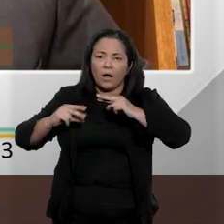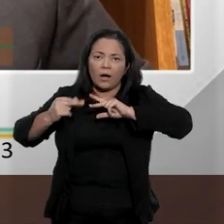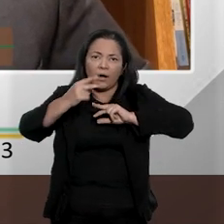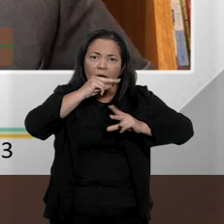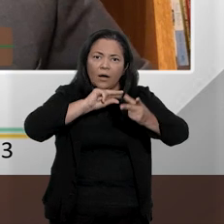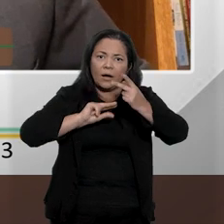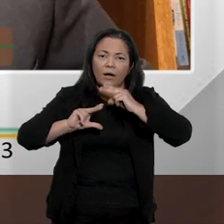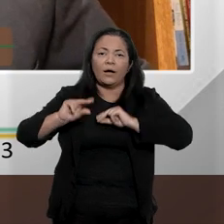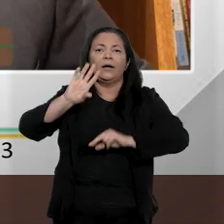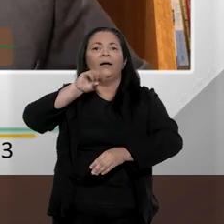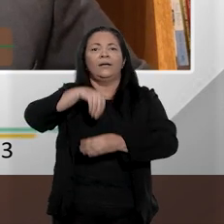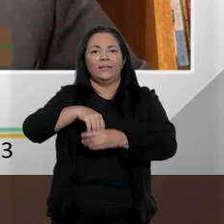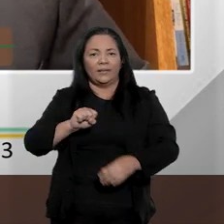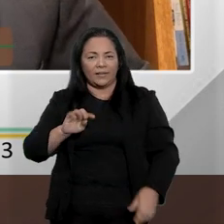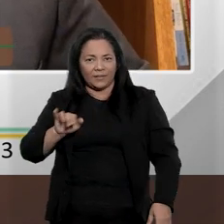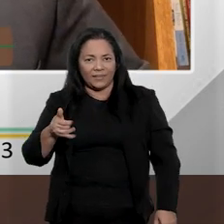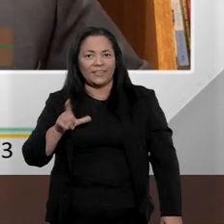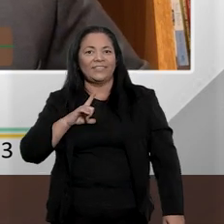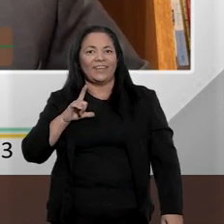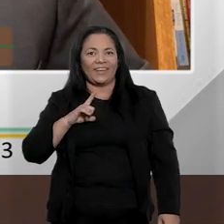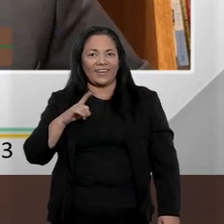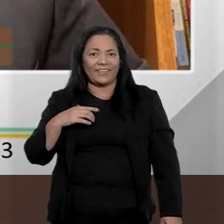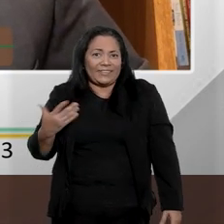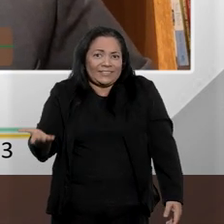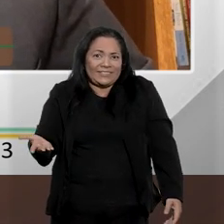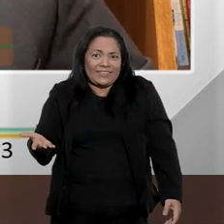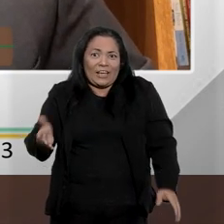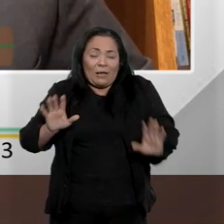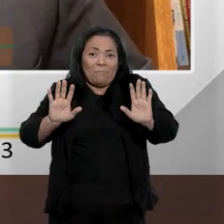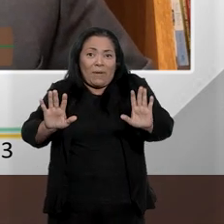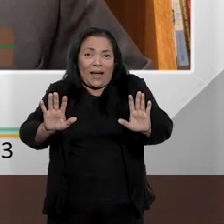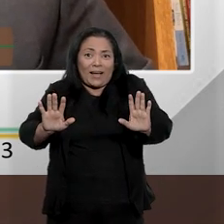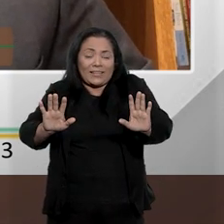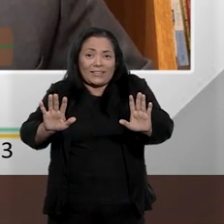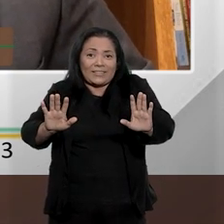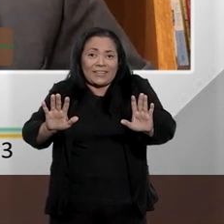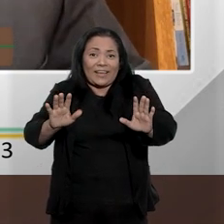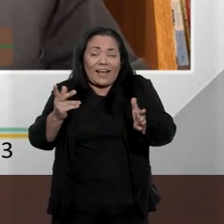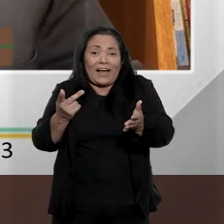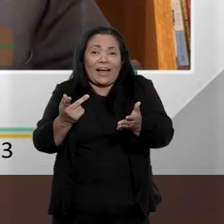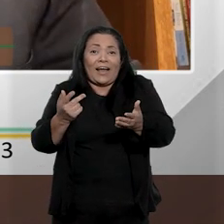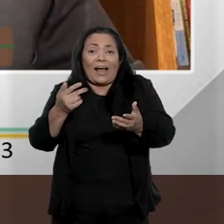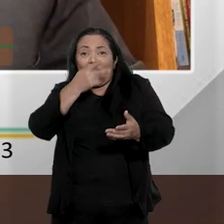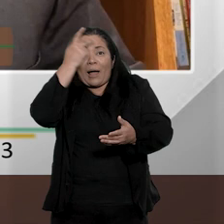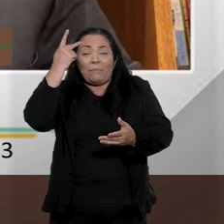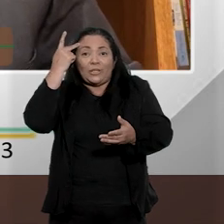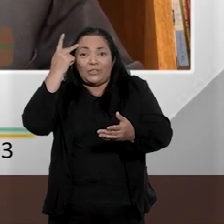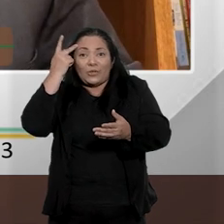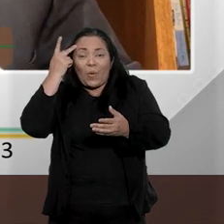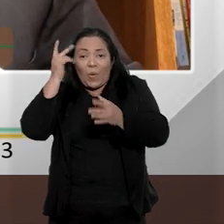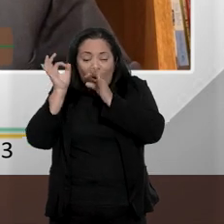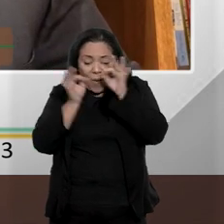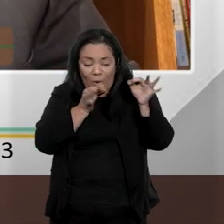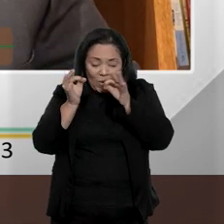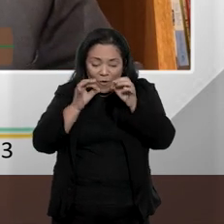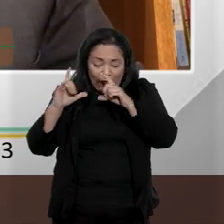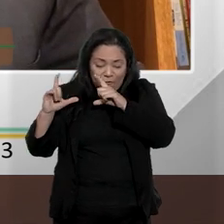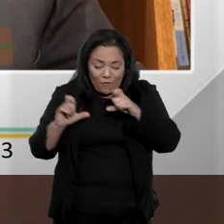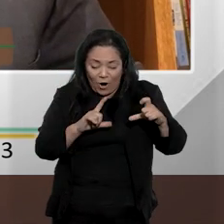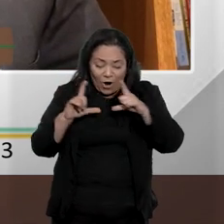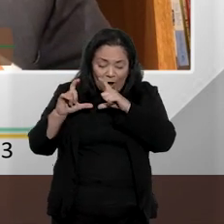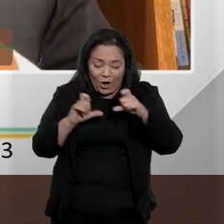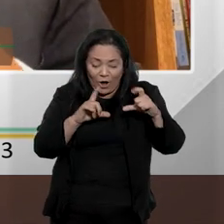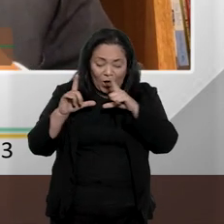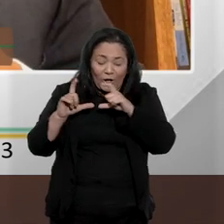verdade, foi tão somente a aplicação da lei. A legislação processual penal estabelece